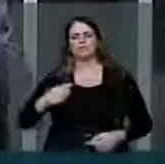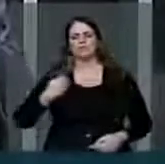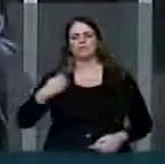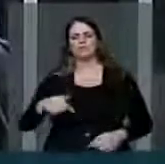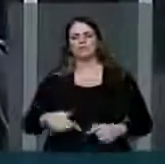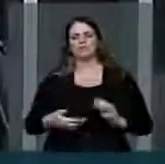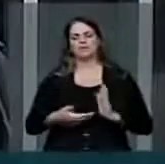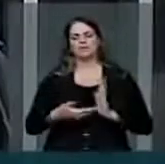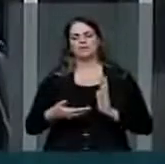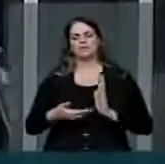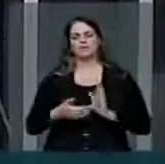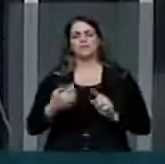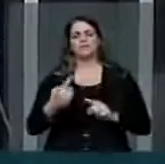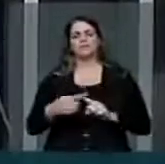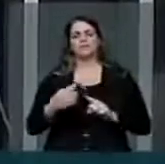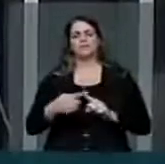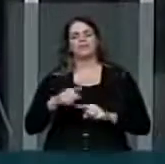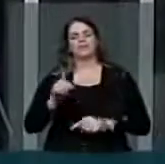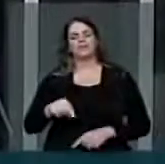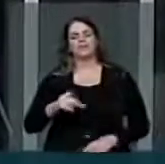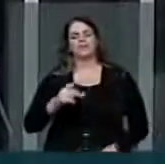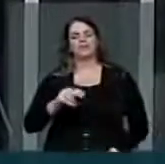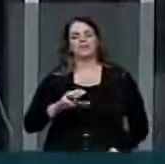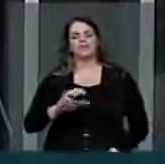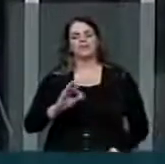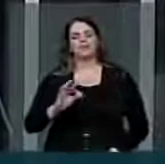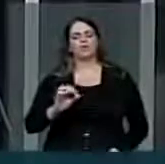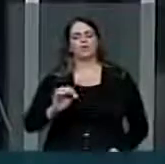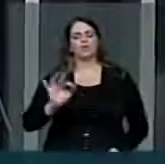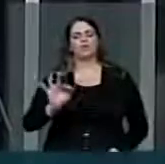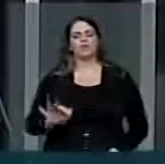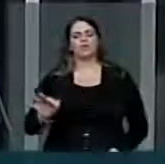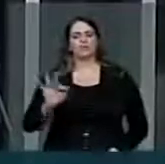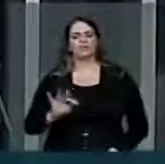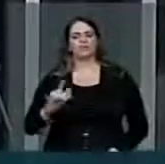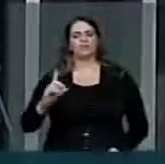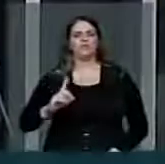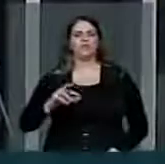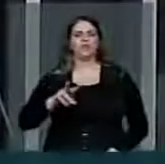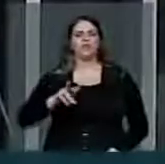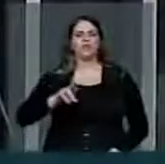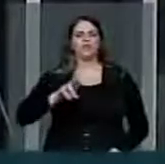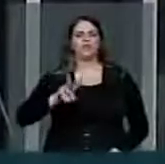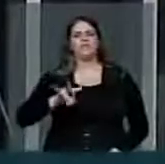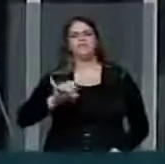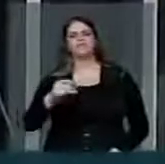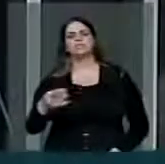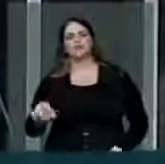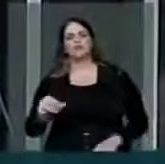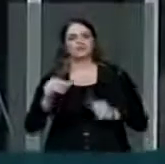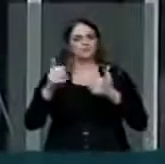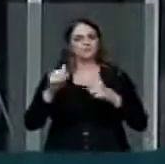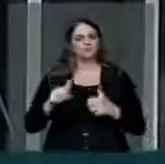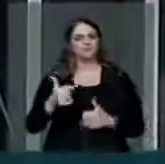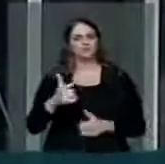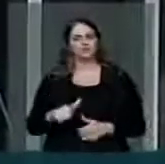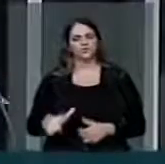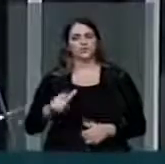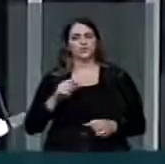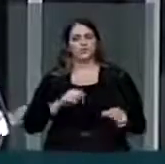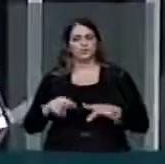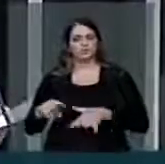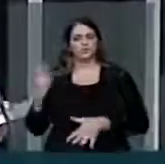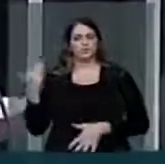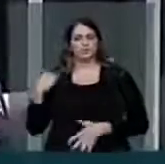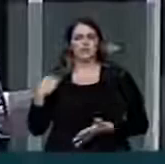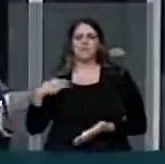na revisão do pacto federativo. Já falei a semana passada, falei esta semana e vou repetir agora. Os